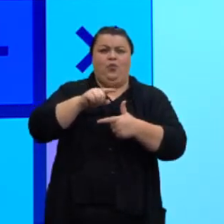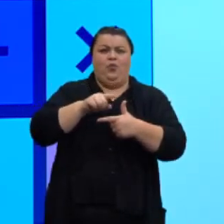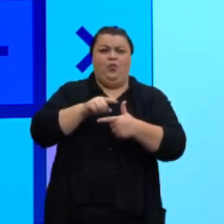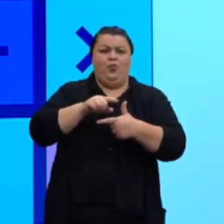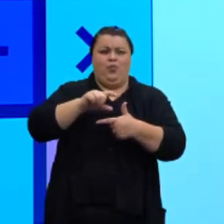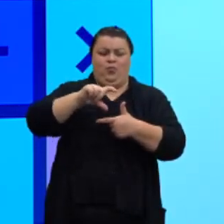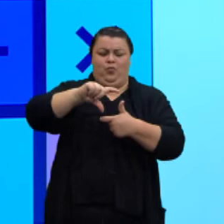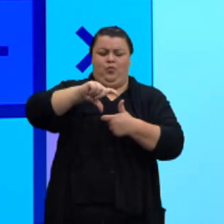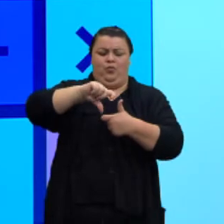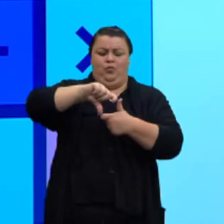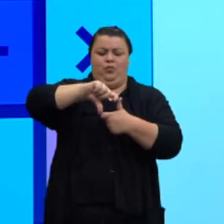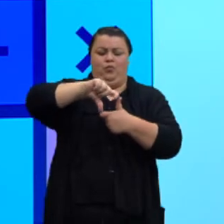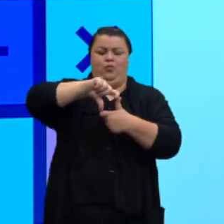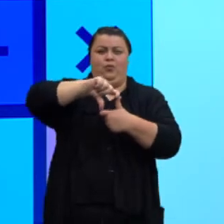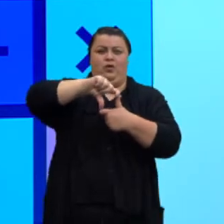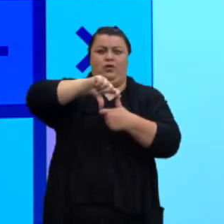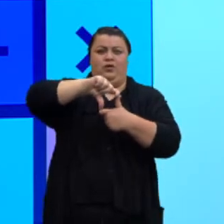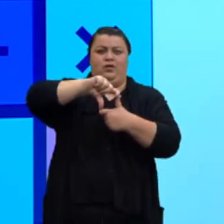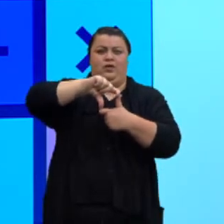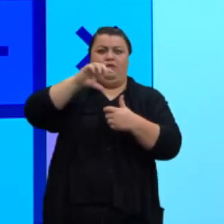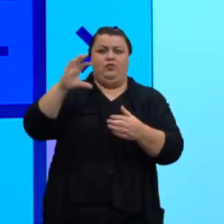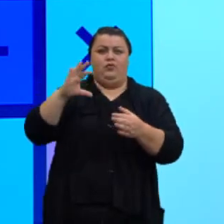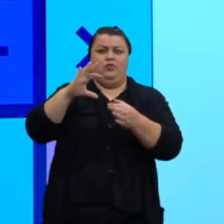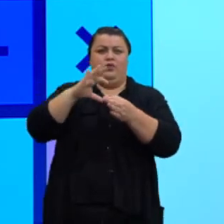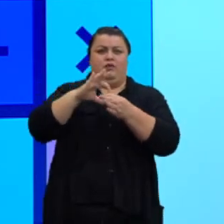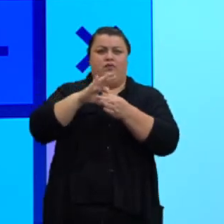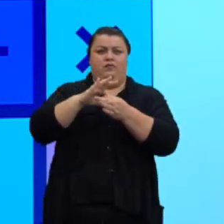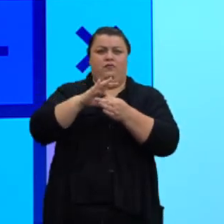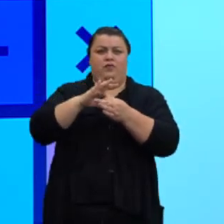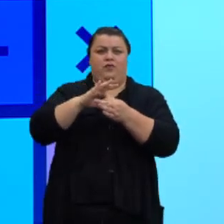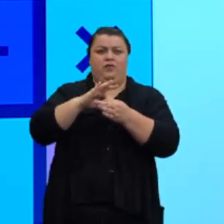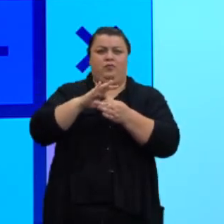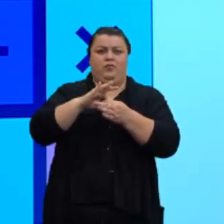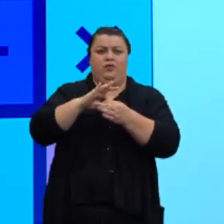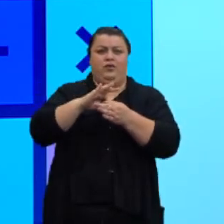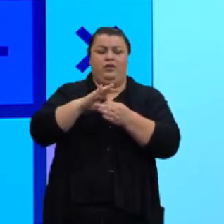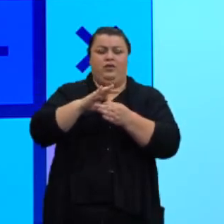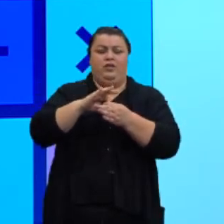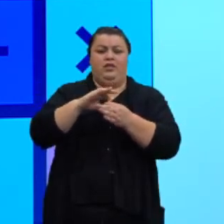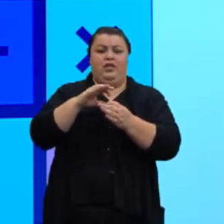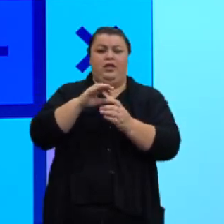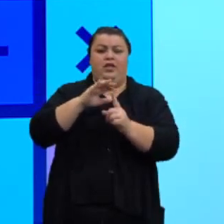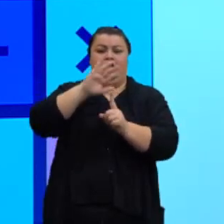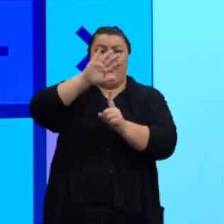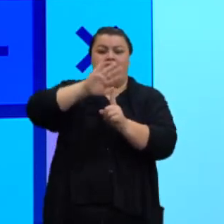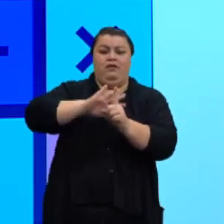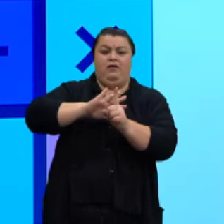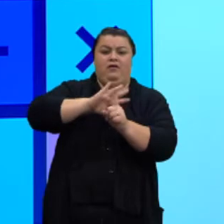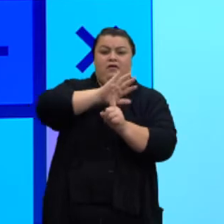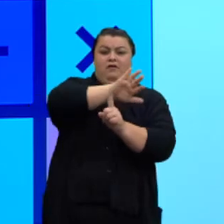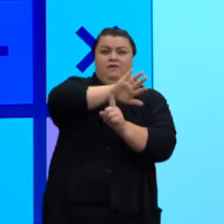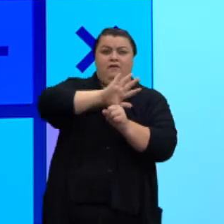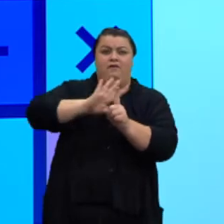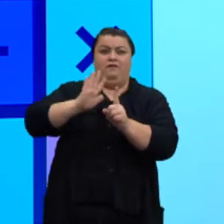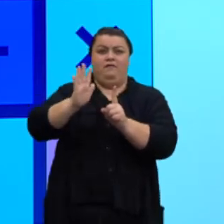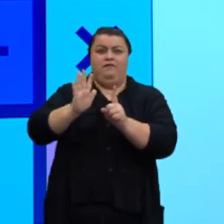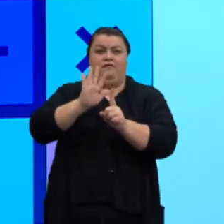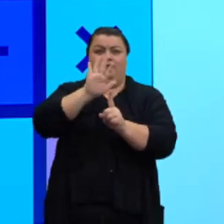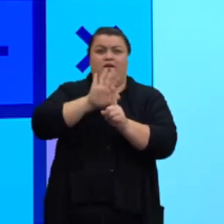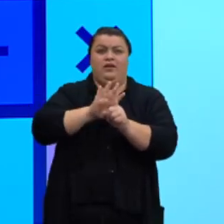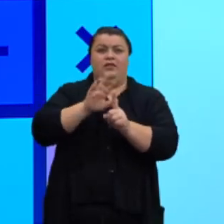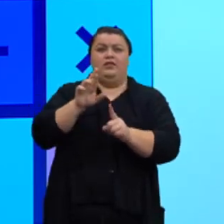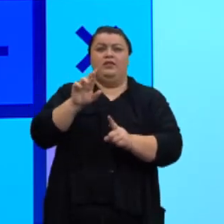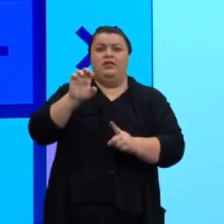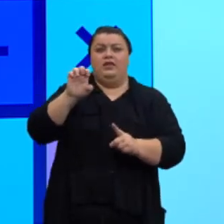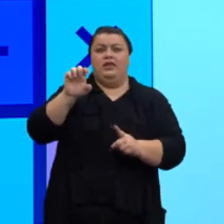são formados. Então, a gente tem aqui um quadrilátero com faces retangulares, ou seja, retângulos.